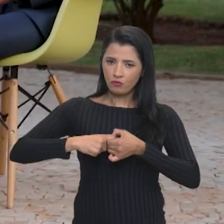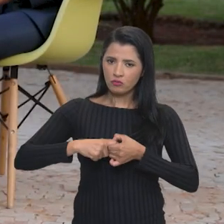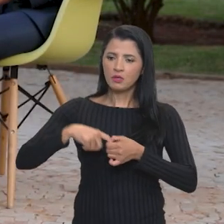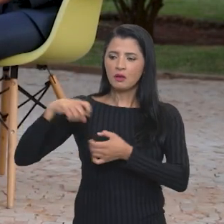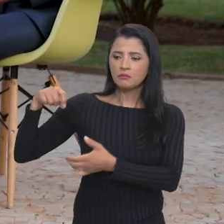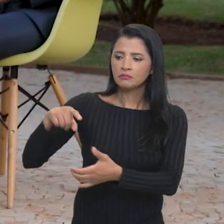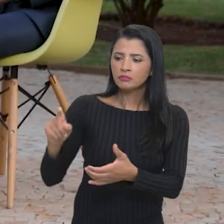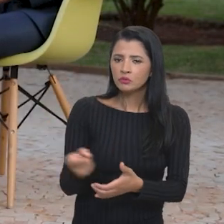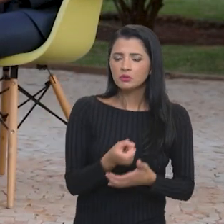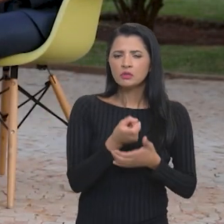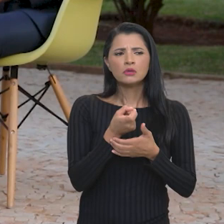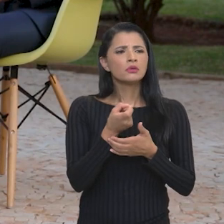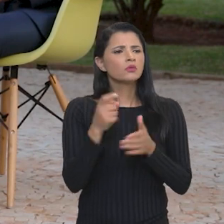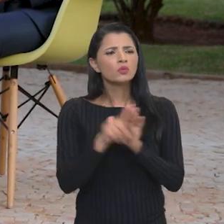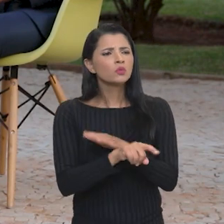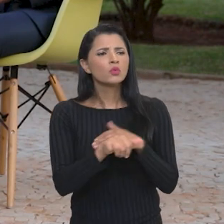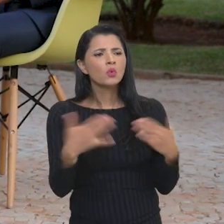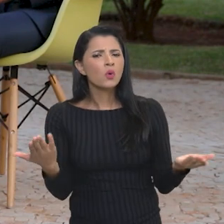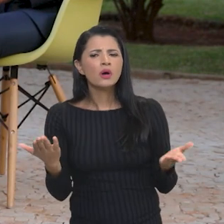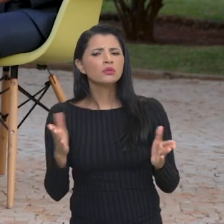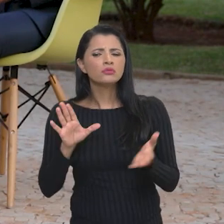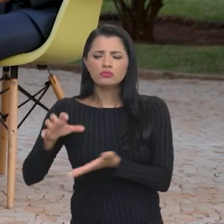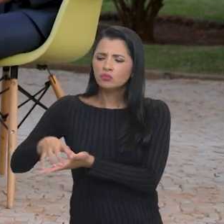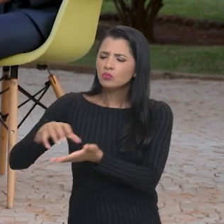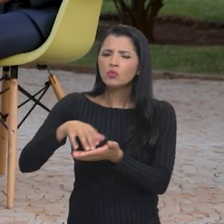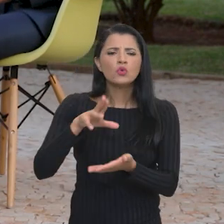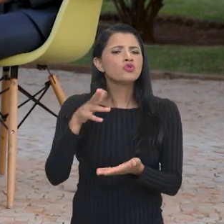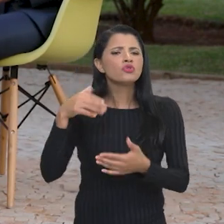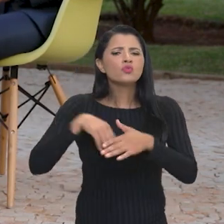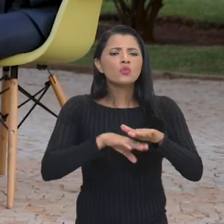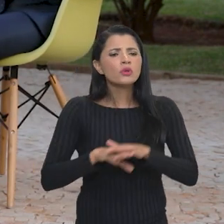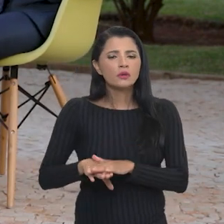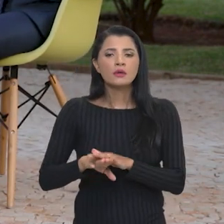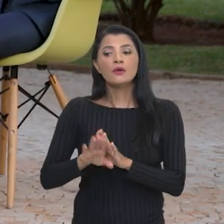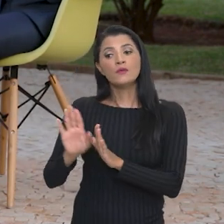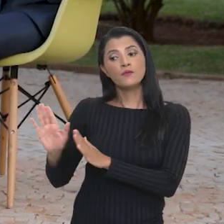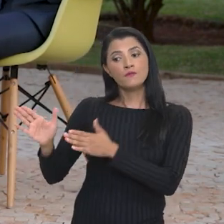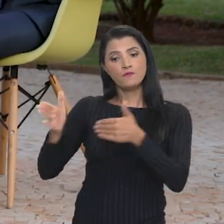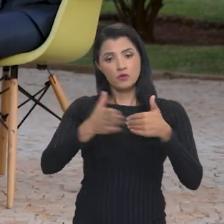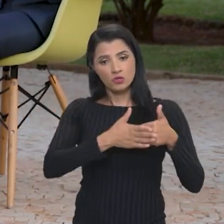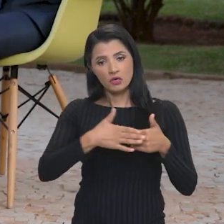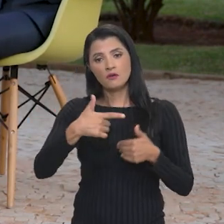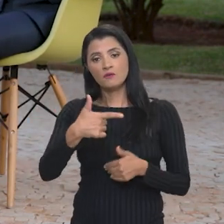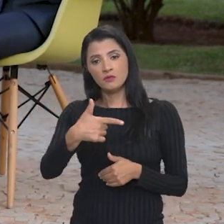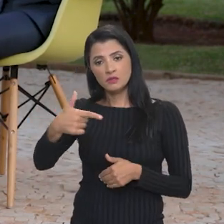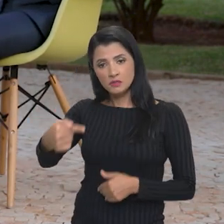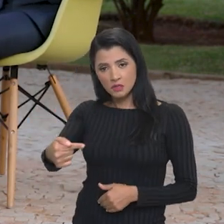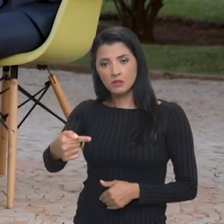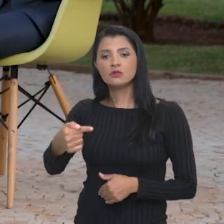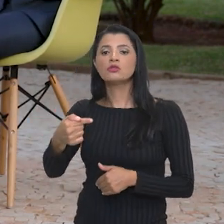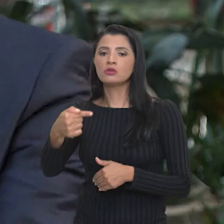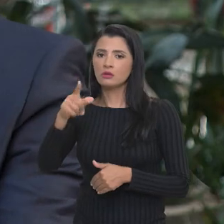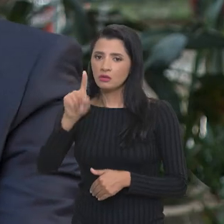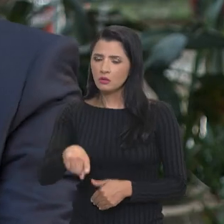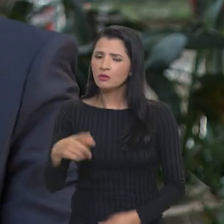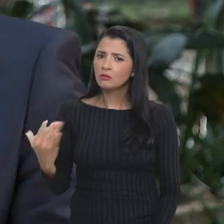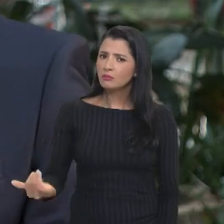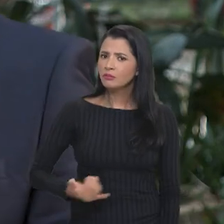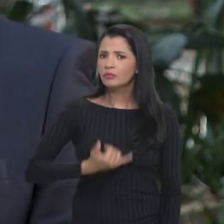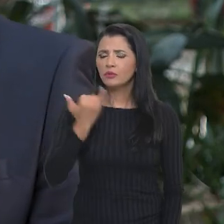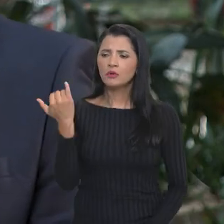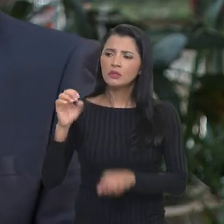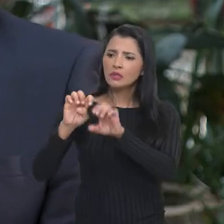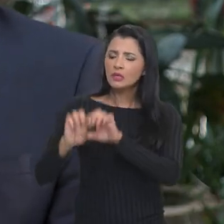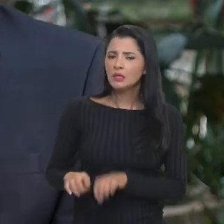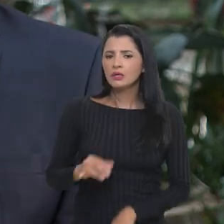armazenadoras? Foram fechadas, então, 27 unidades armazenadoras, que é muito importante as estruturas, por exemplo, para fazer estoques